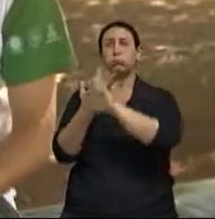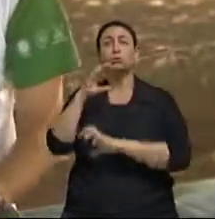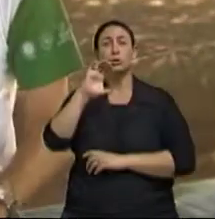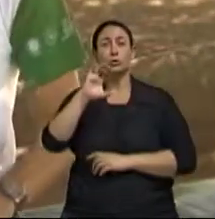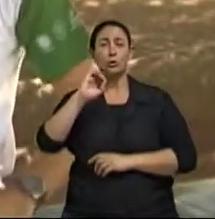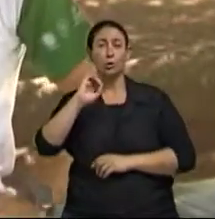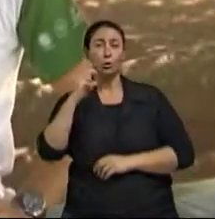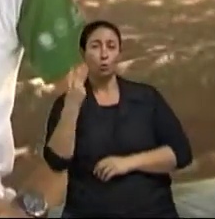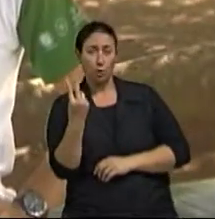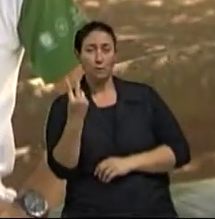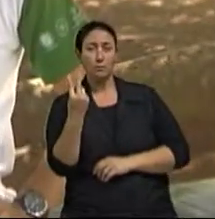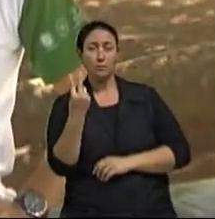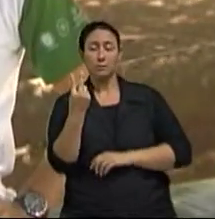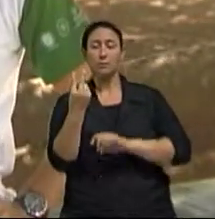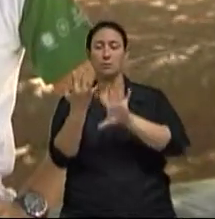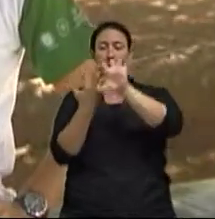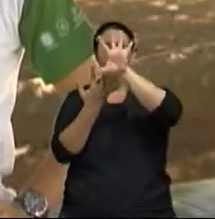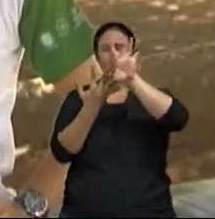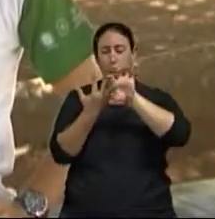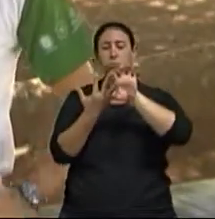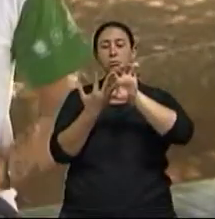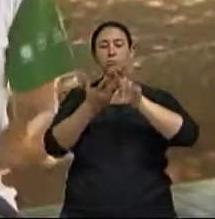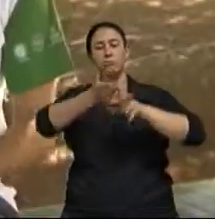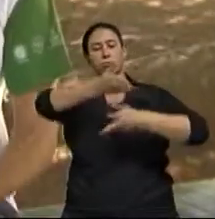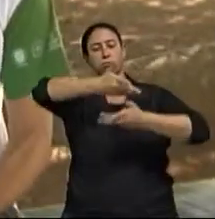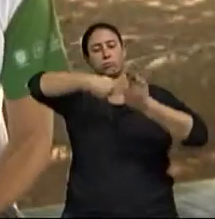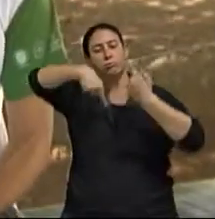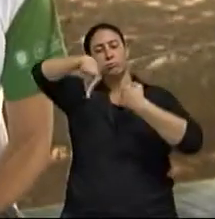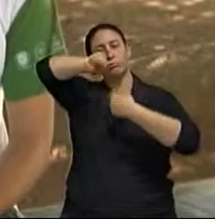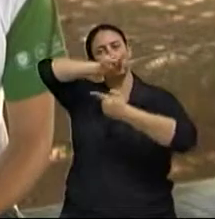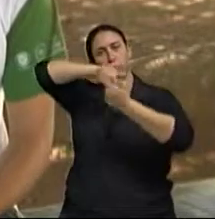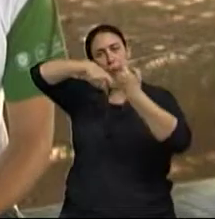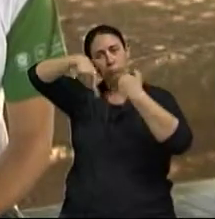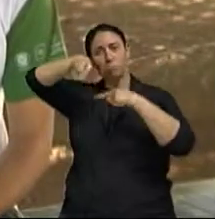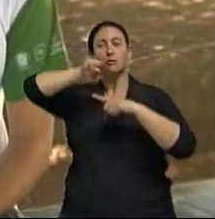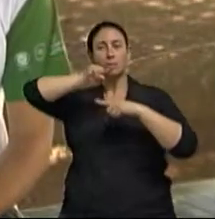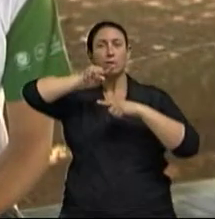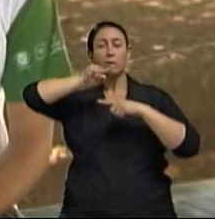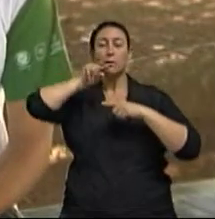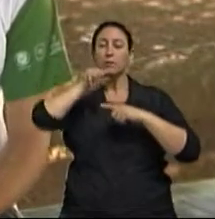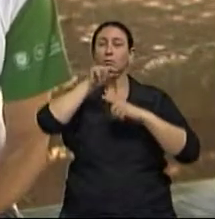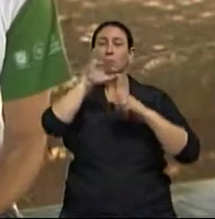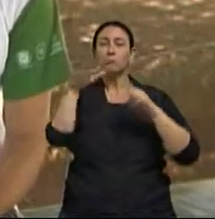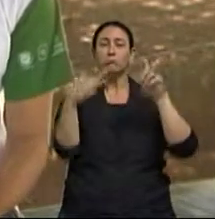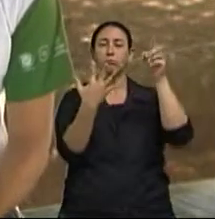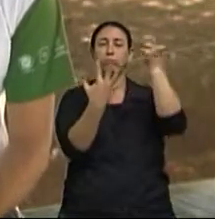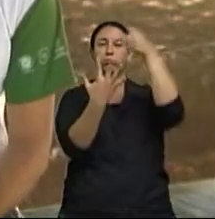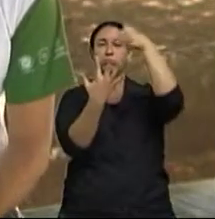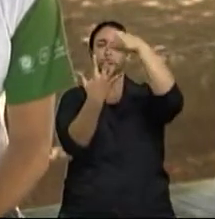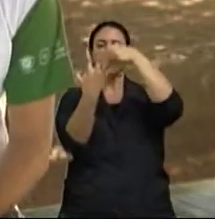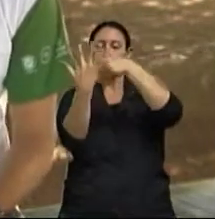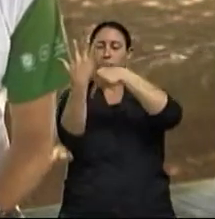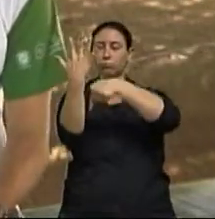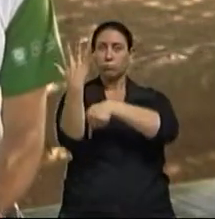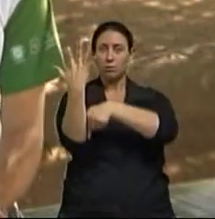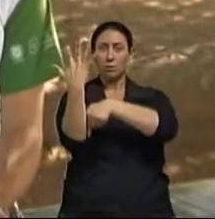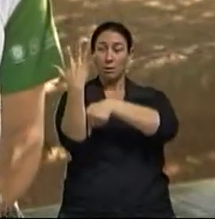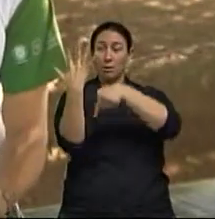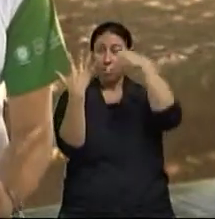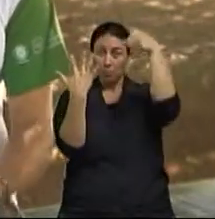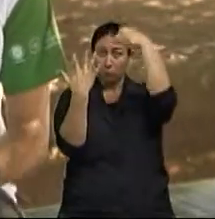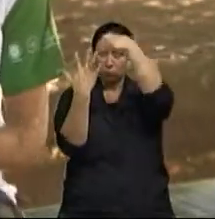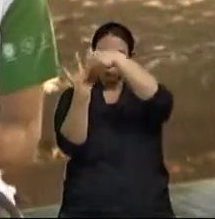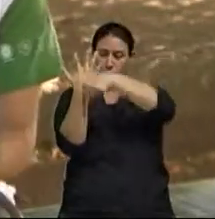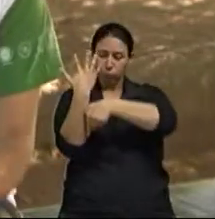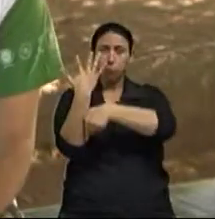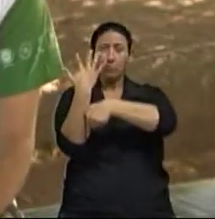fixando nesses galhos grandes que nós estamos vendo O gás carbônico na seiva dessa árvore Por que ela fixa na seiva? Porque ela utiliza